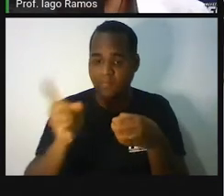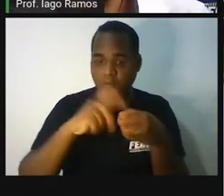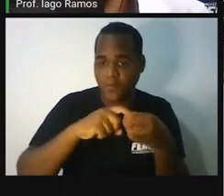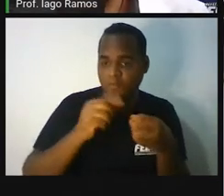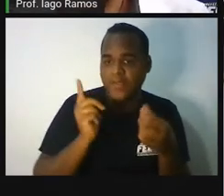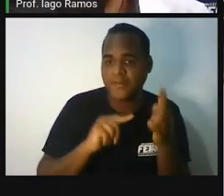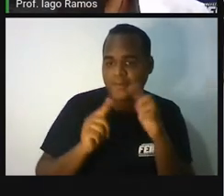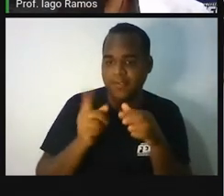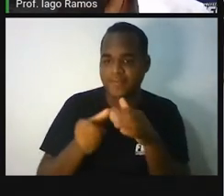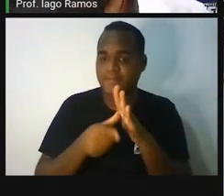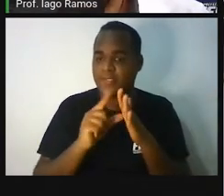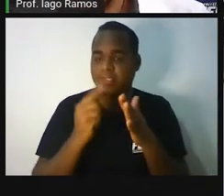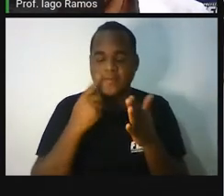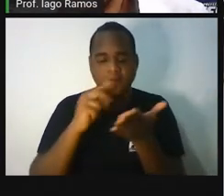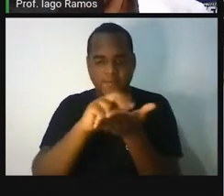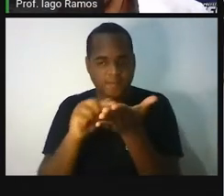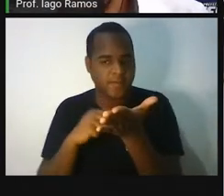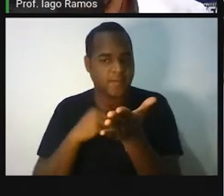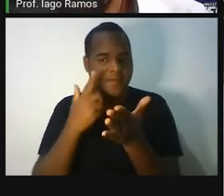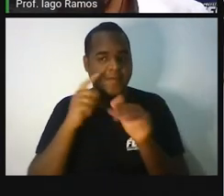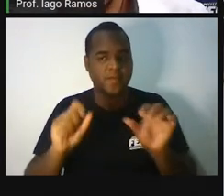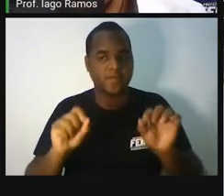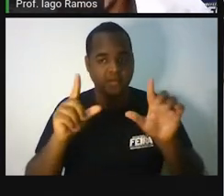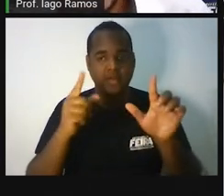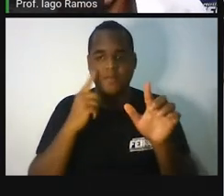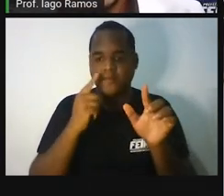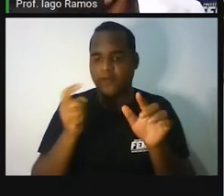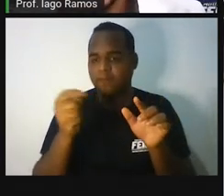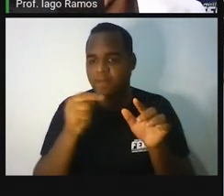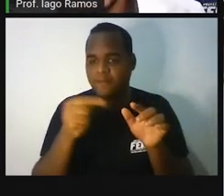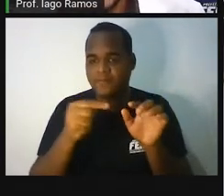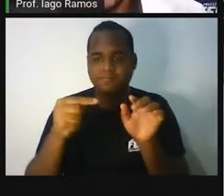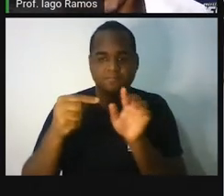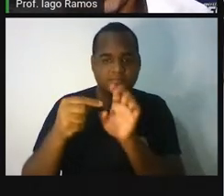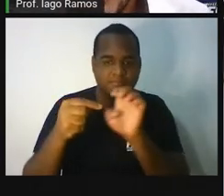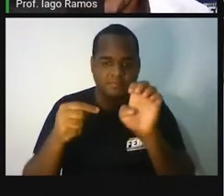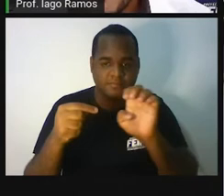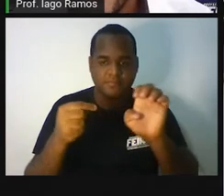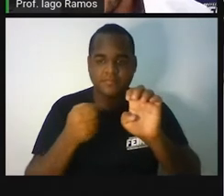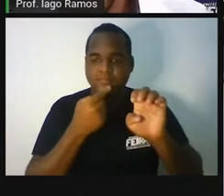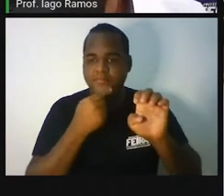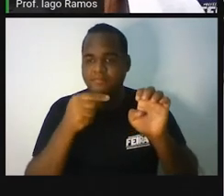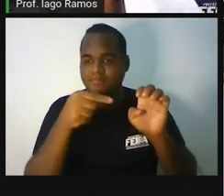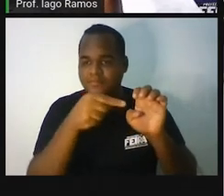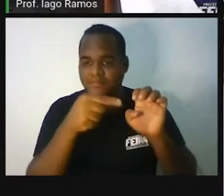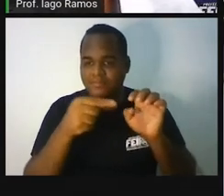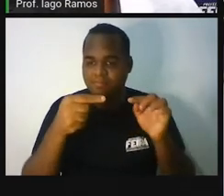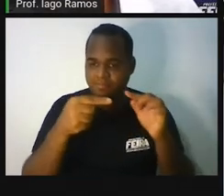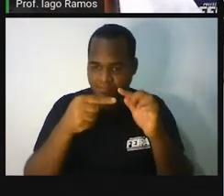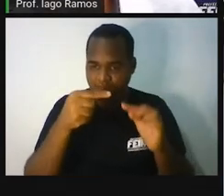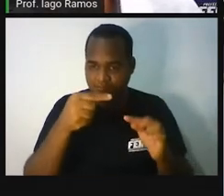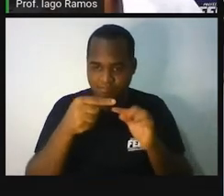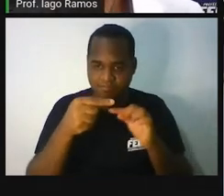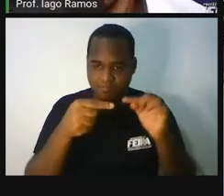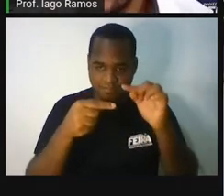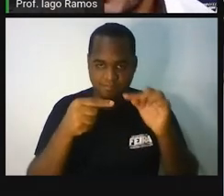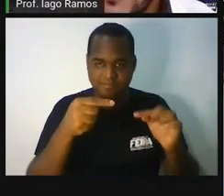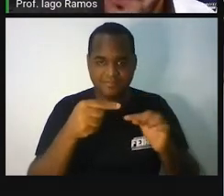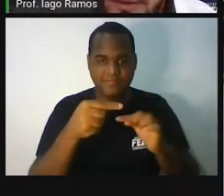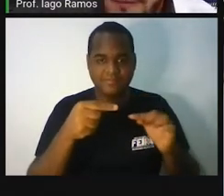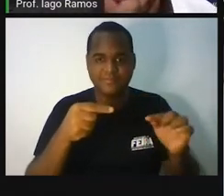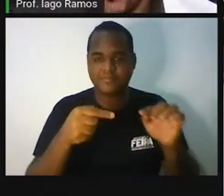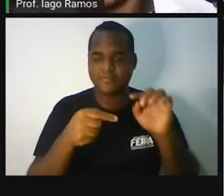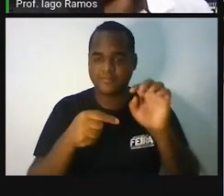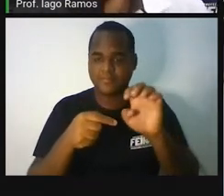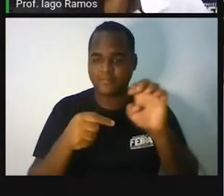página no material, você verá na tela setas do lado esquerdo. Está vendo a setinha ali do lado esquerdo? E do direito. Dito